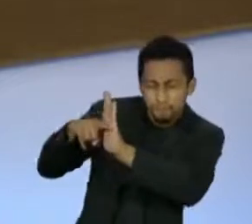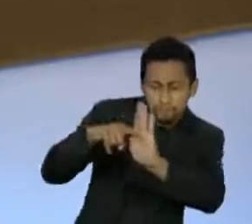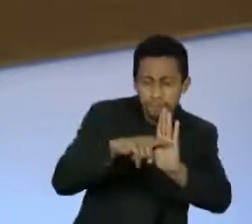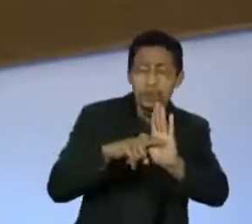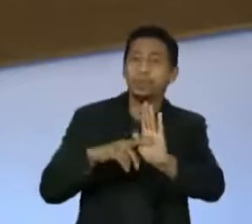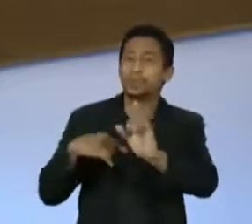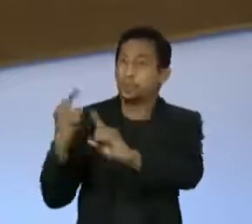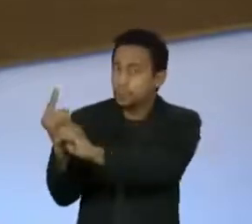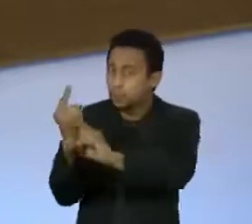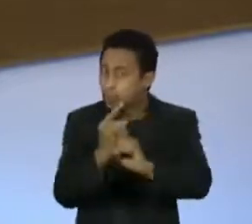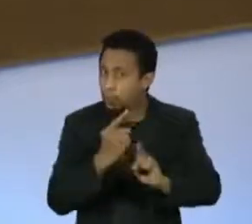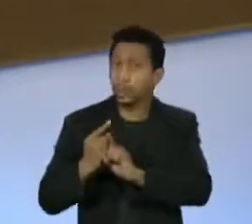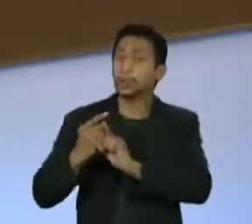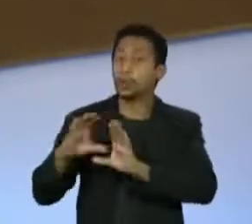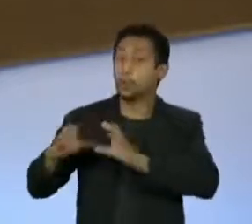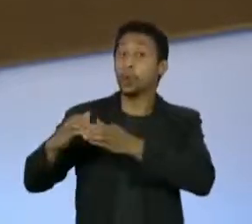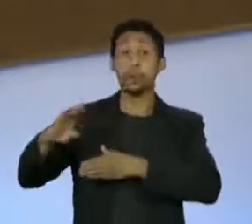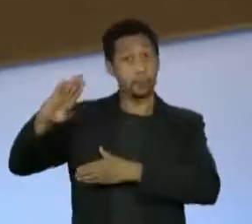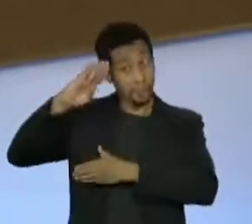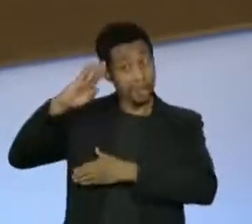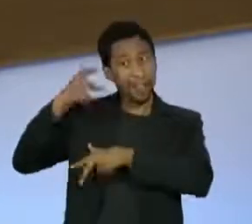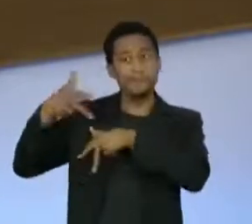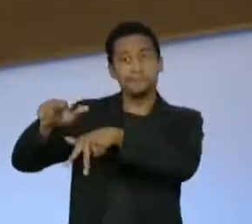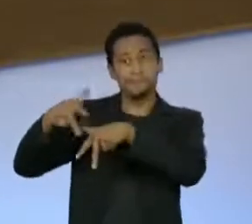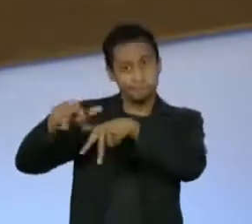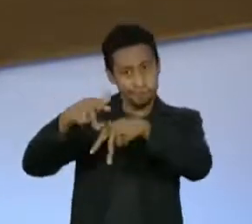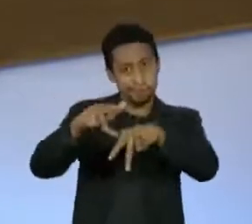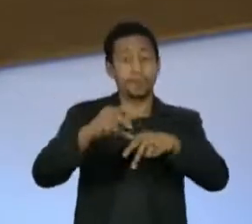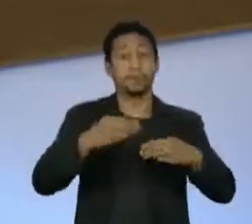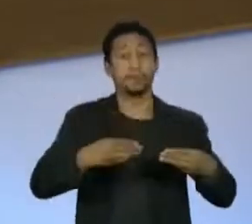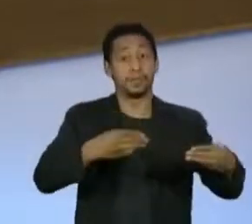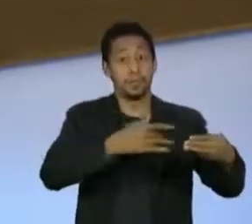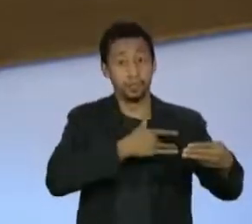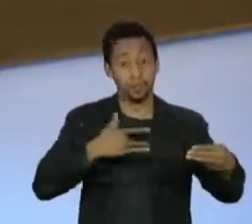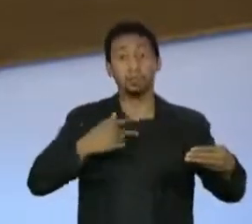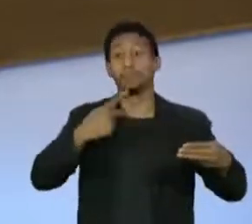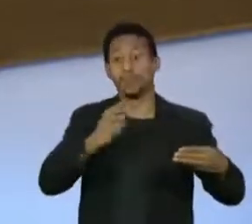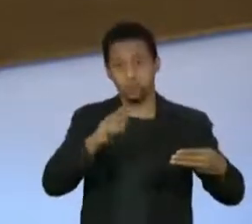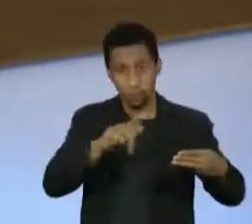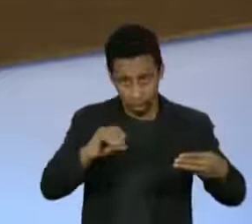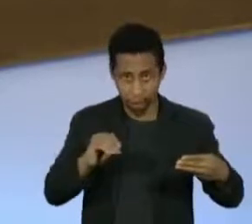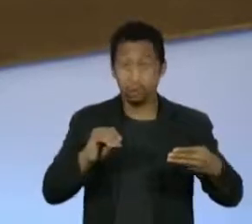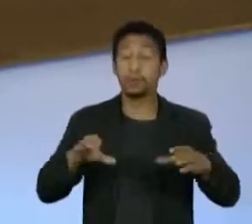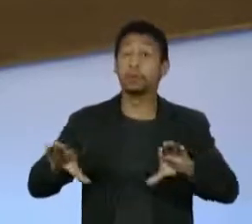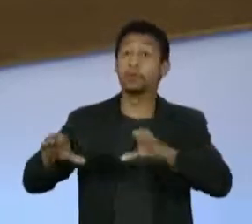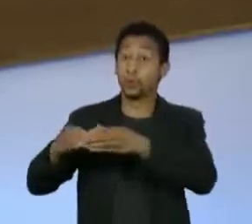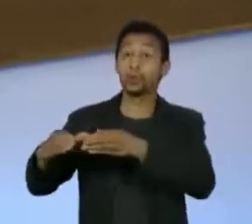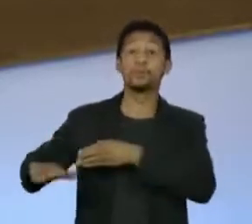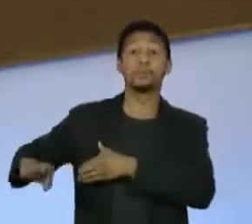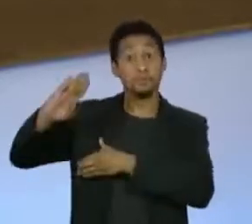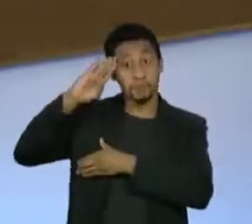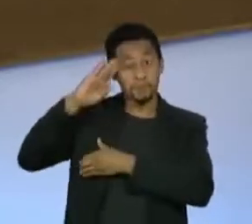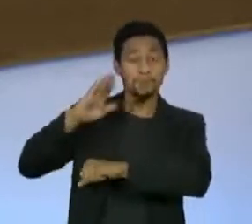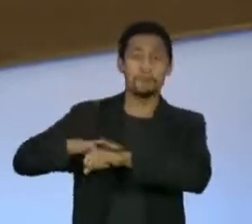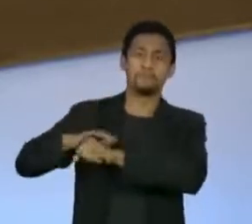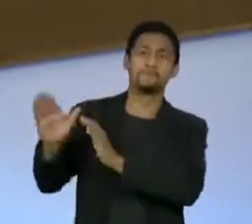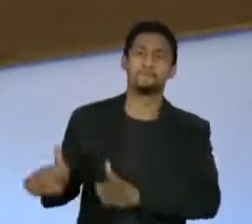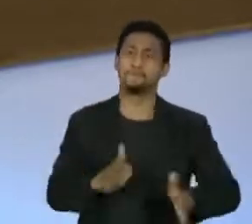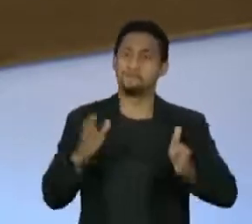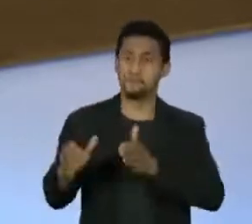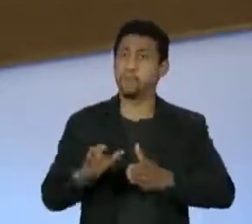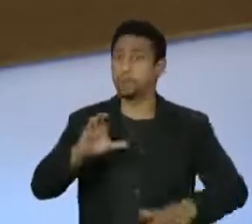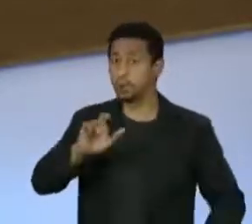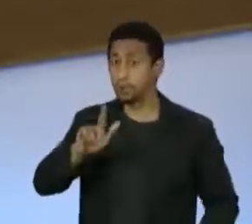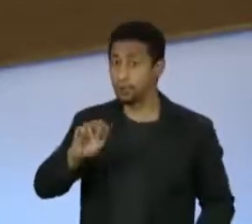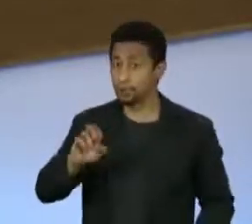de força. A gente teve Pazuello no Ministério da Saúde, a gente teve o Exército produzindo toneladas de cloroquina, a gente